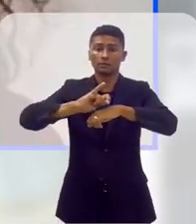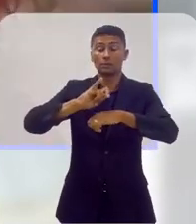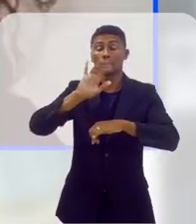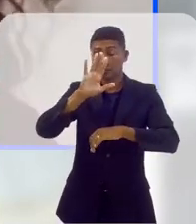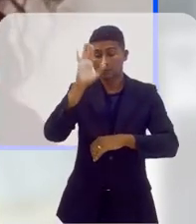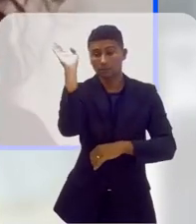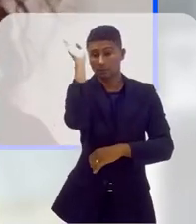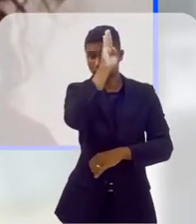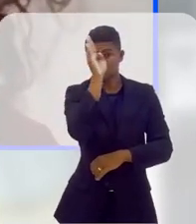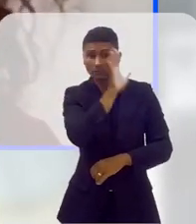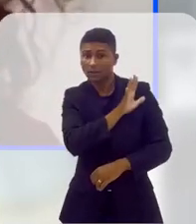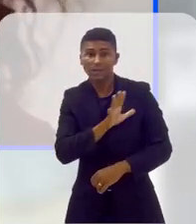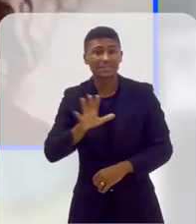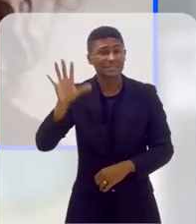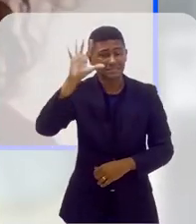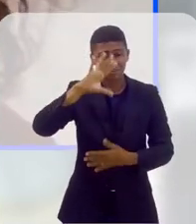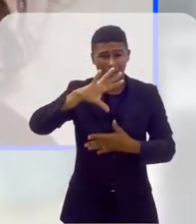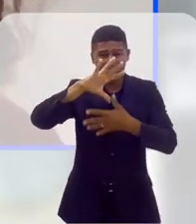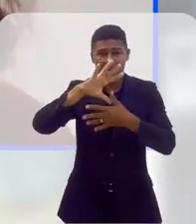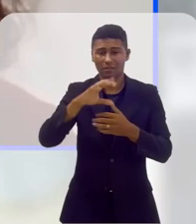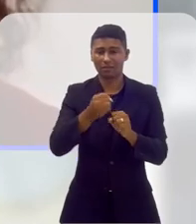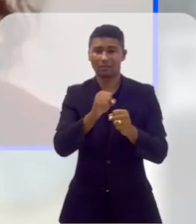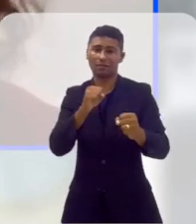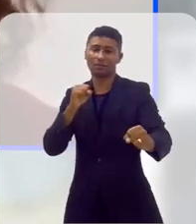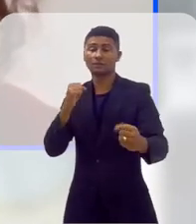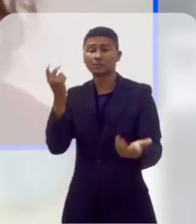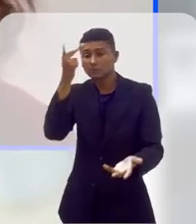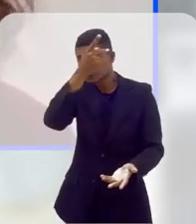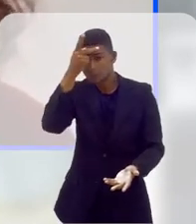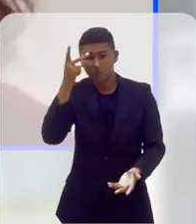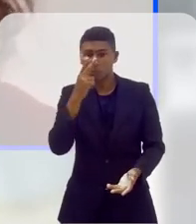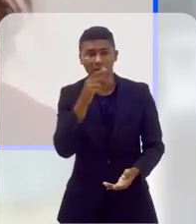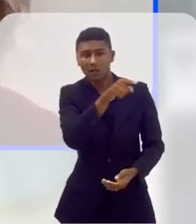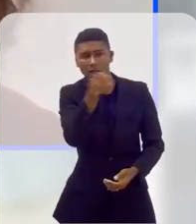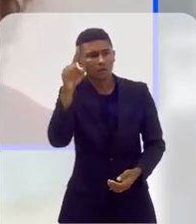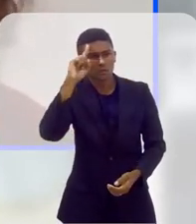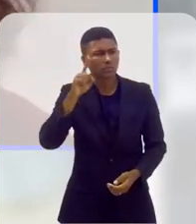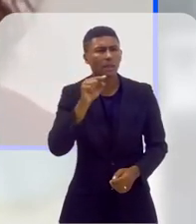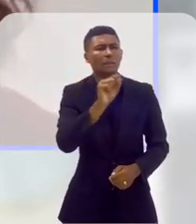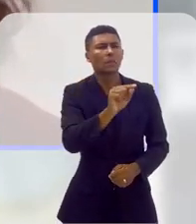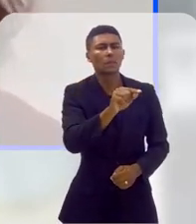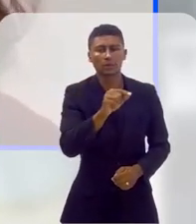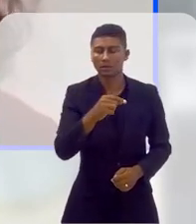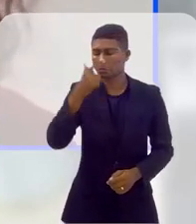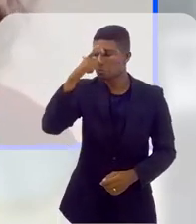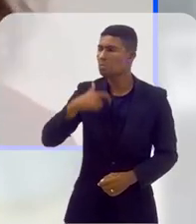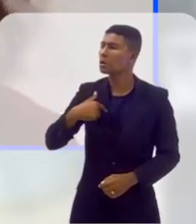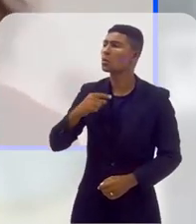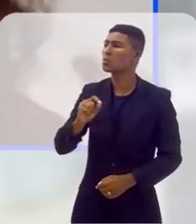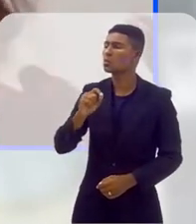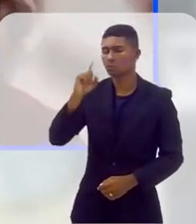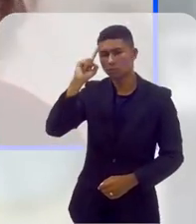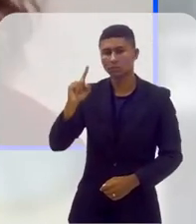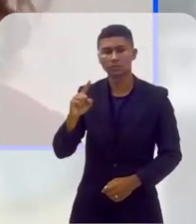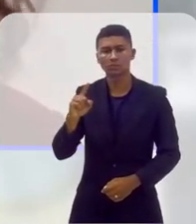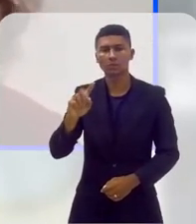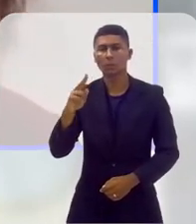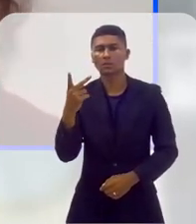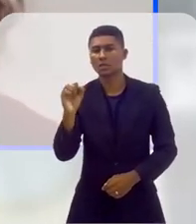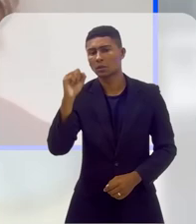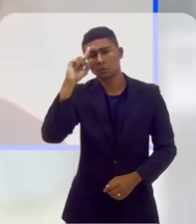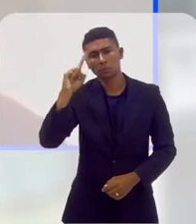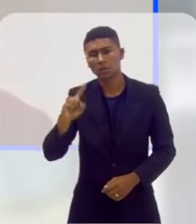Brasil é um país de proporções continentais, então existem pessoas que nem mesmo sabem, entendem o que elas são e não sabem nem o que quer dizer